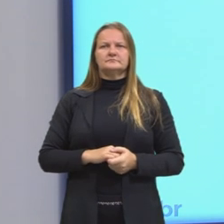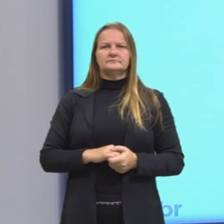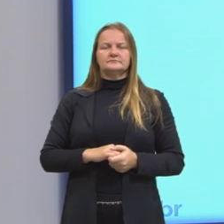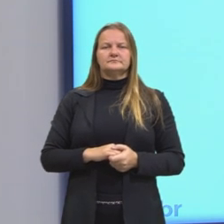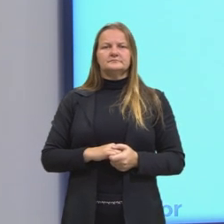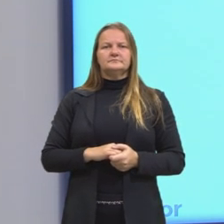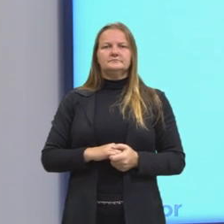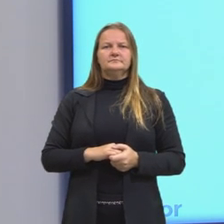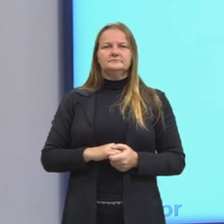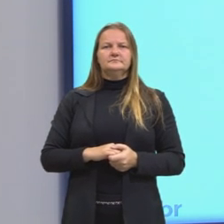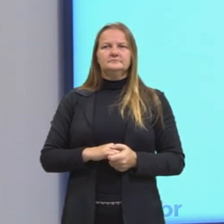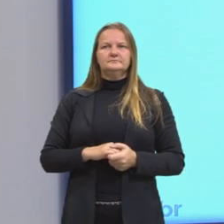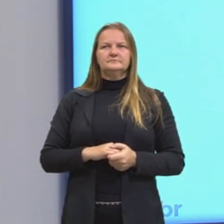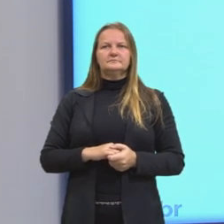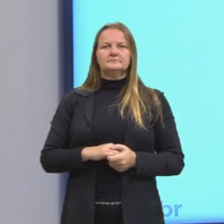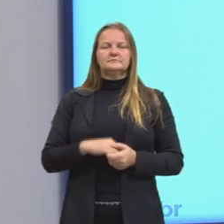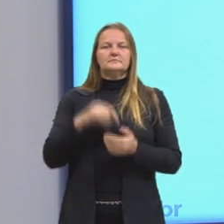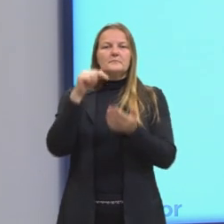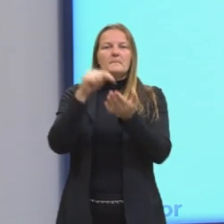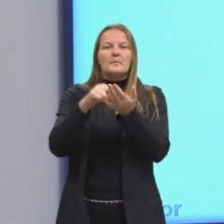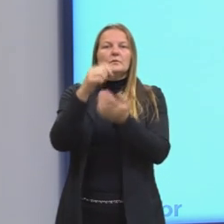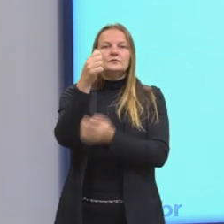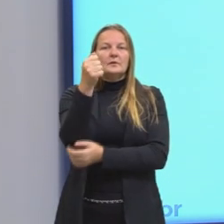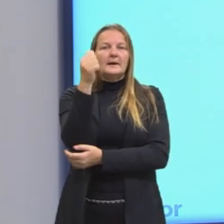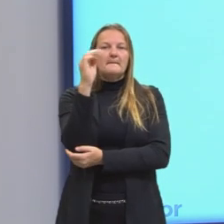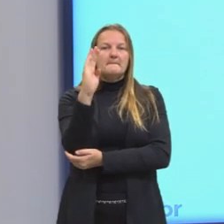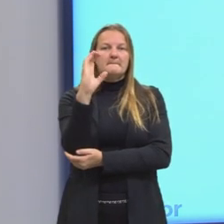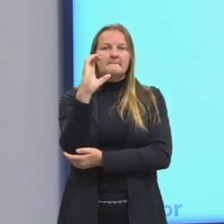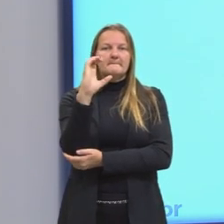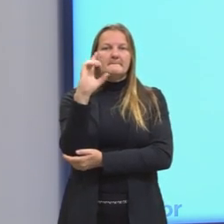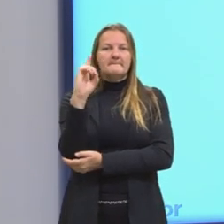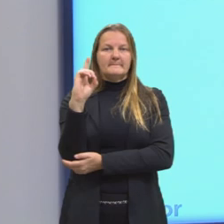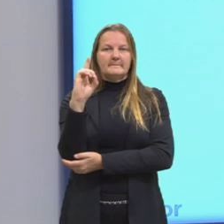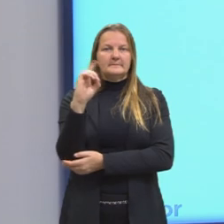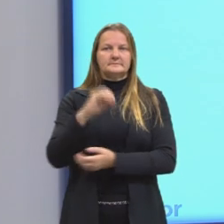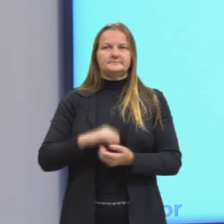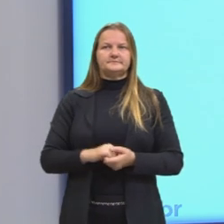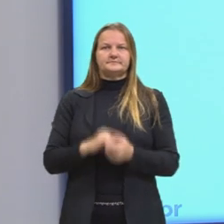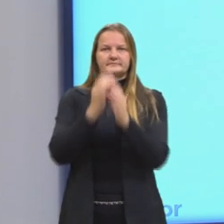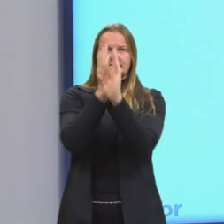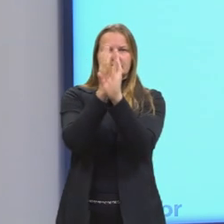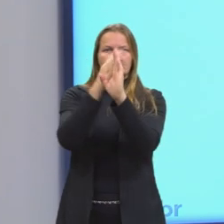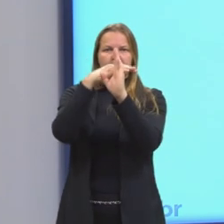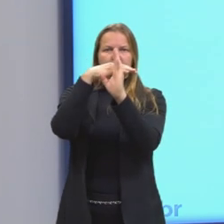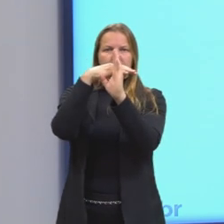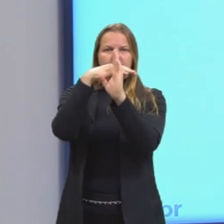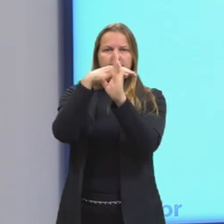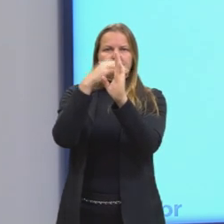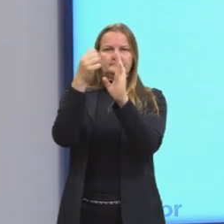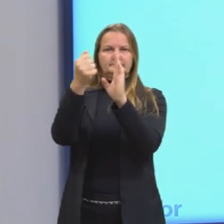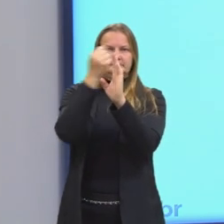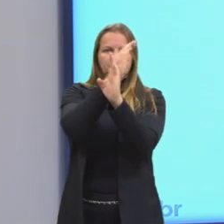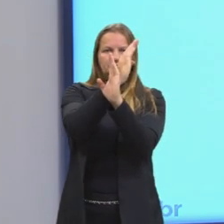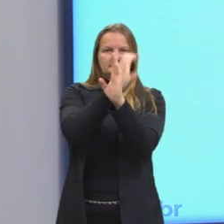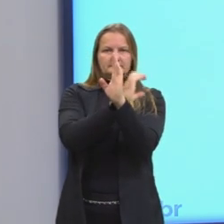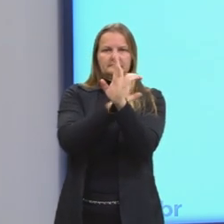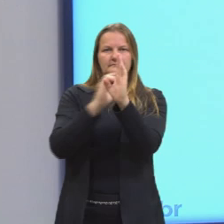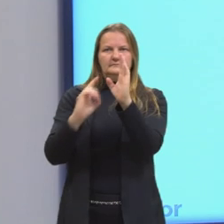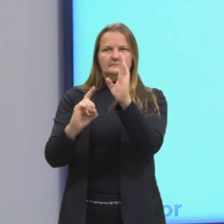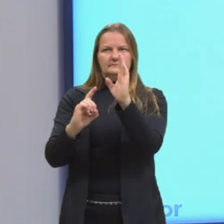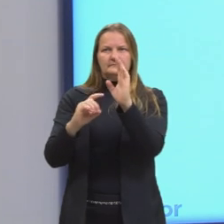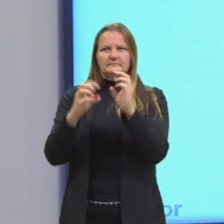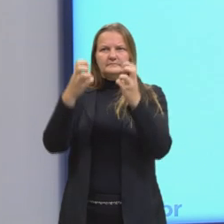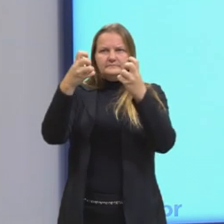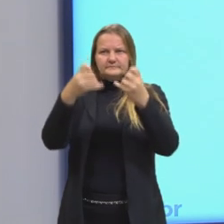Nós temos o ponto A, B, C e D. Vamos indicar esses pontos, então, através